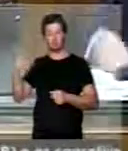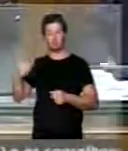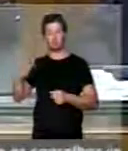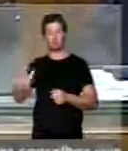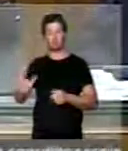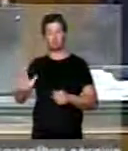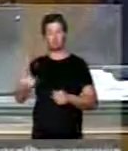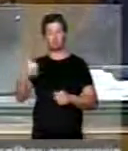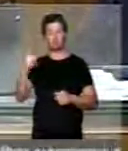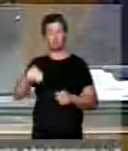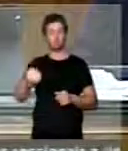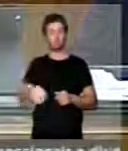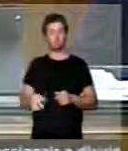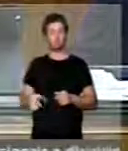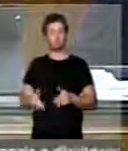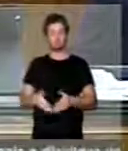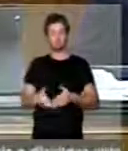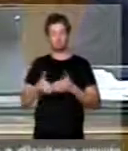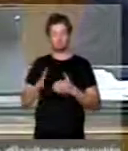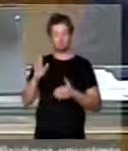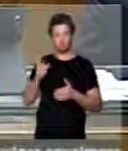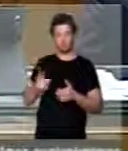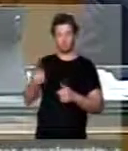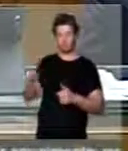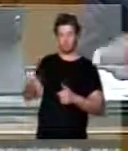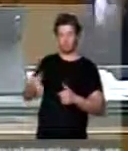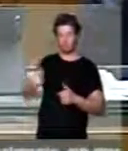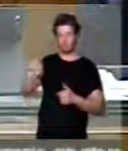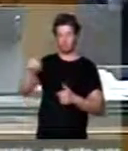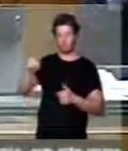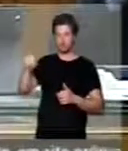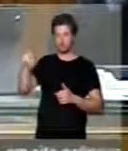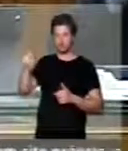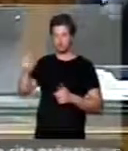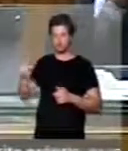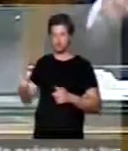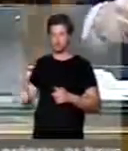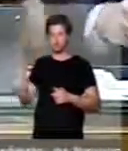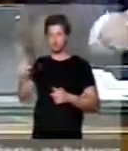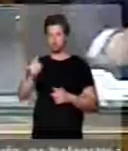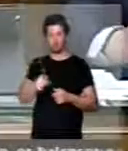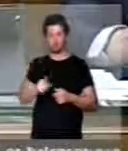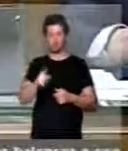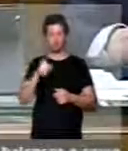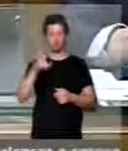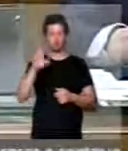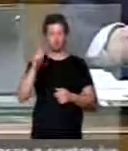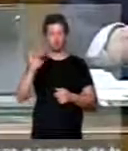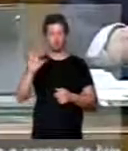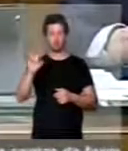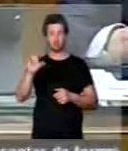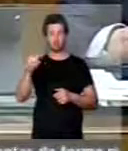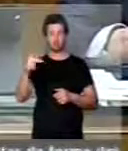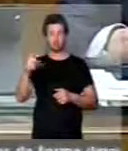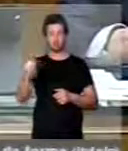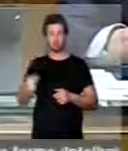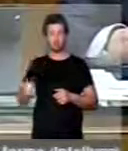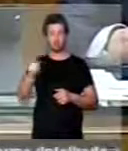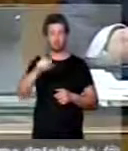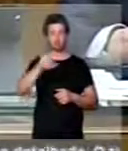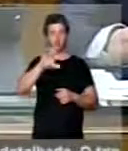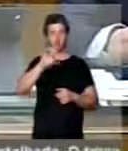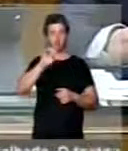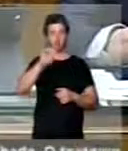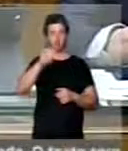eu vou dar a palavra, que já havia solicitado por um minuto, deputado Gonzaga Patriota, deputado Chico Lopes, deputado Major Lente,